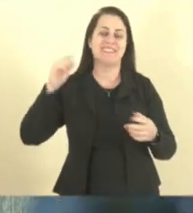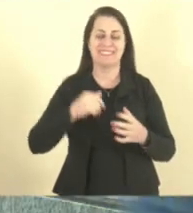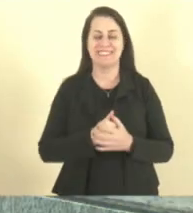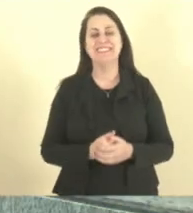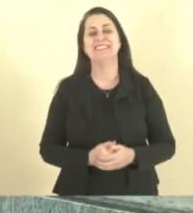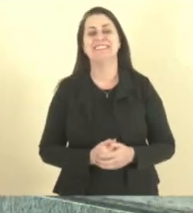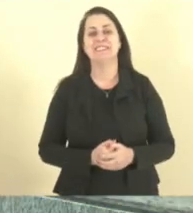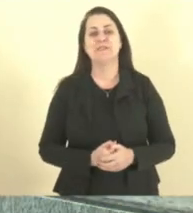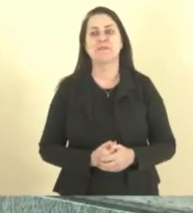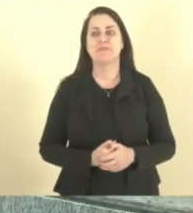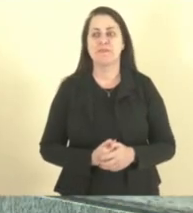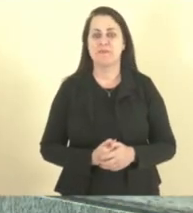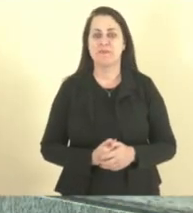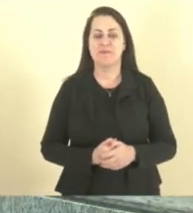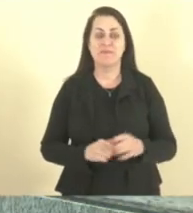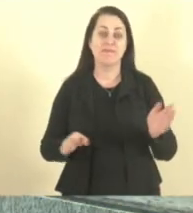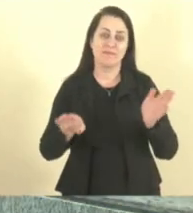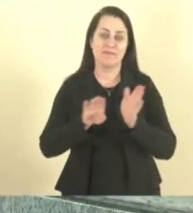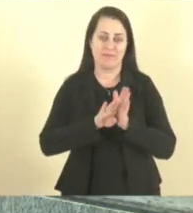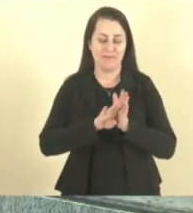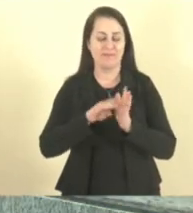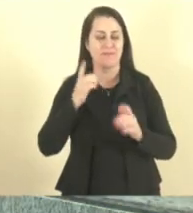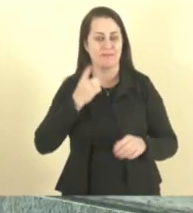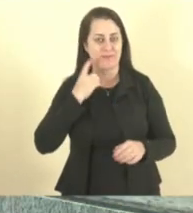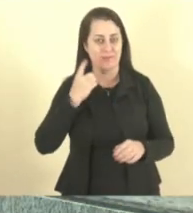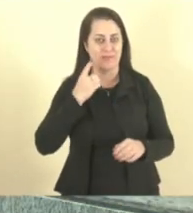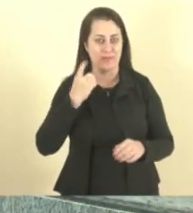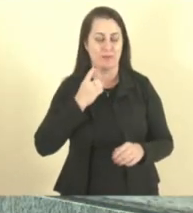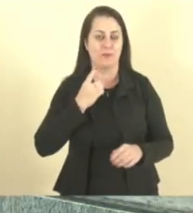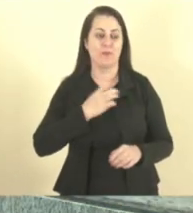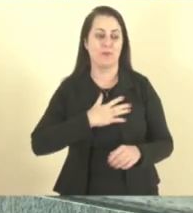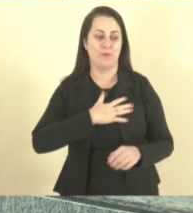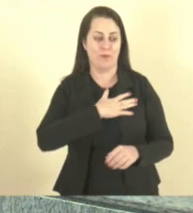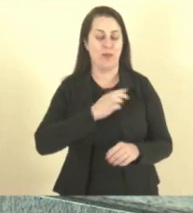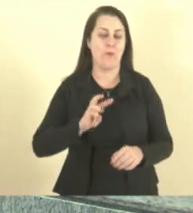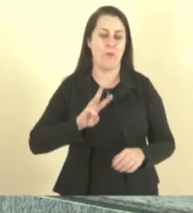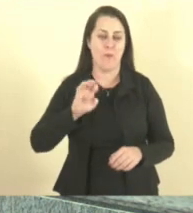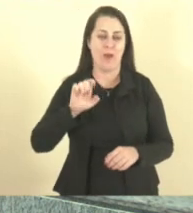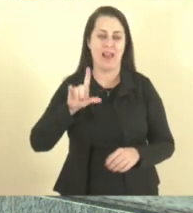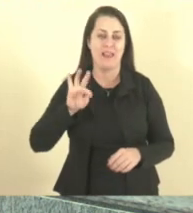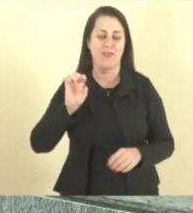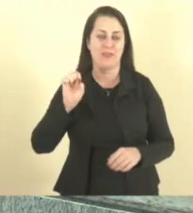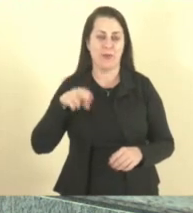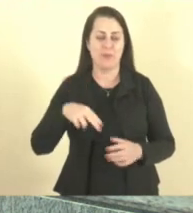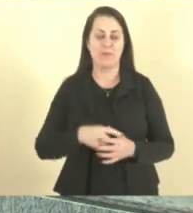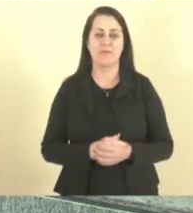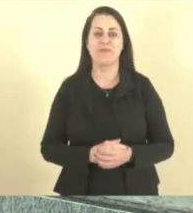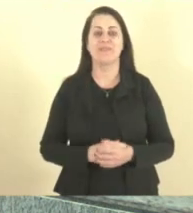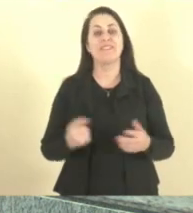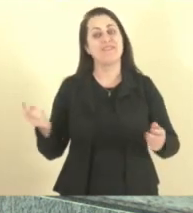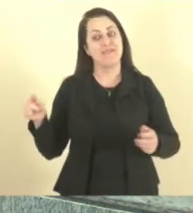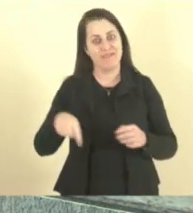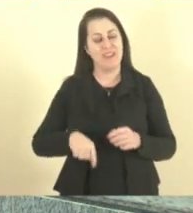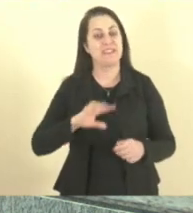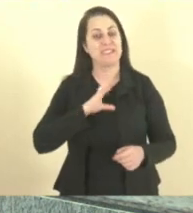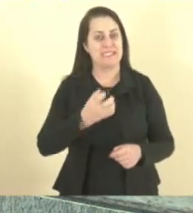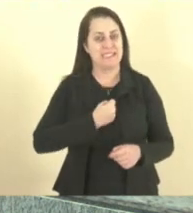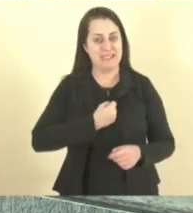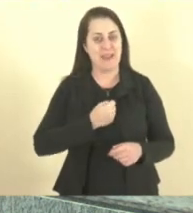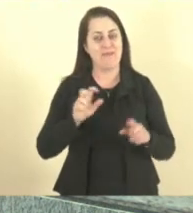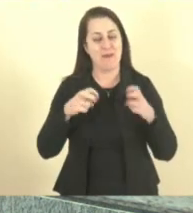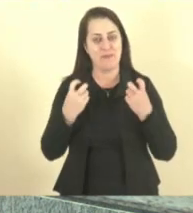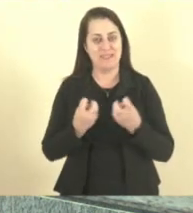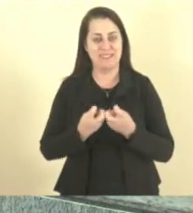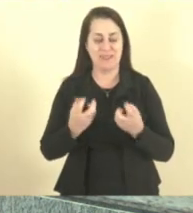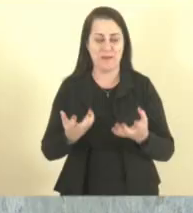a chegada do nosso querido deputado Coronel Hélio, que veio salvar a nossa comissão, o deputado Coronel Hélio é